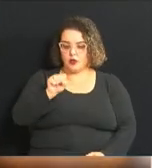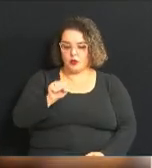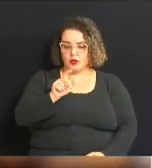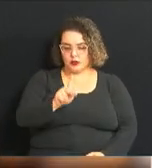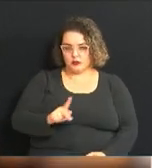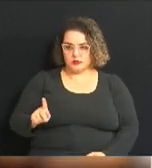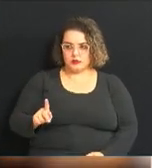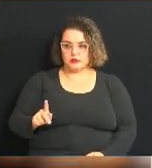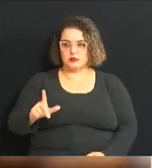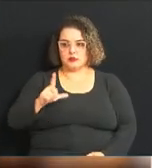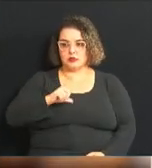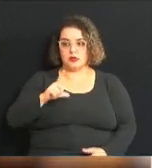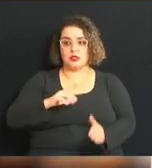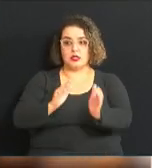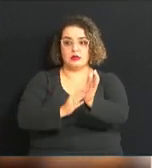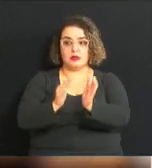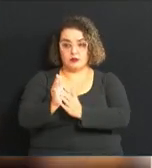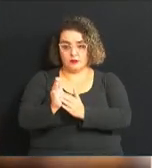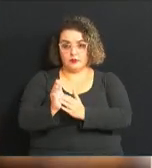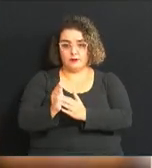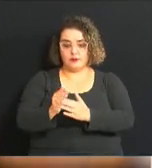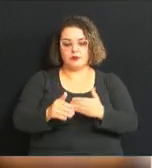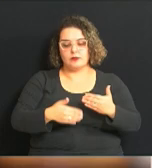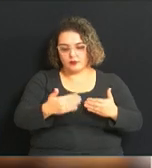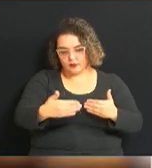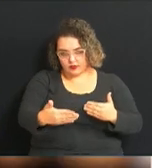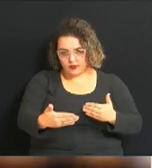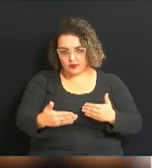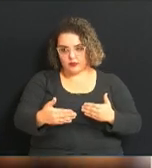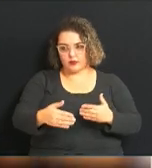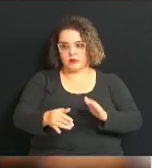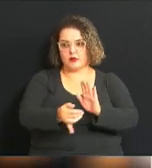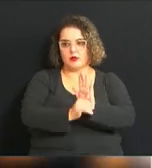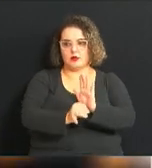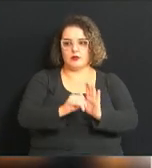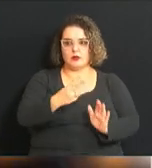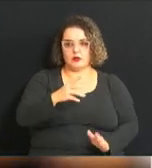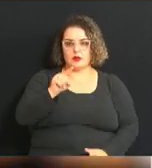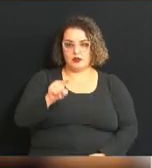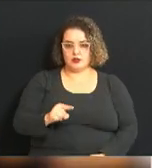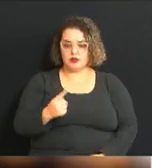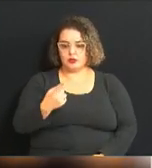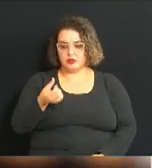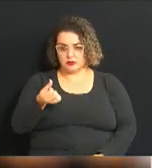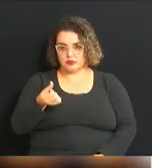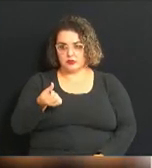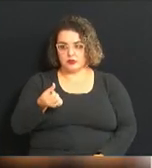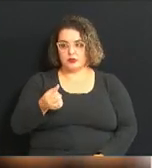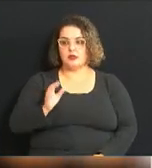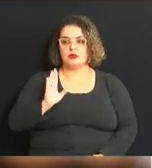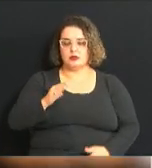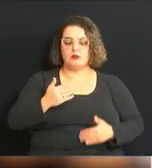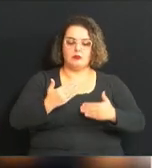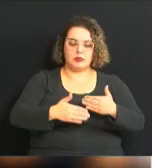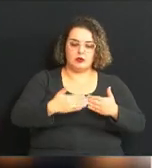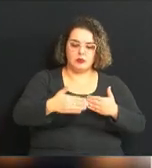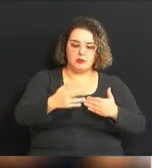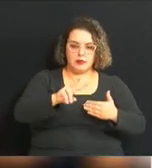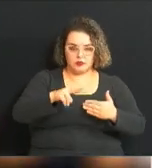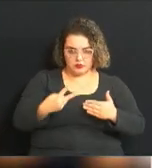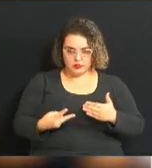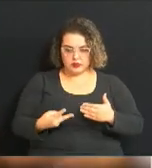Nós temos um concurso em vigência. É o Edital 3, de 2016, que já foi prorrogado duas vezes.